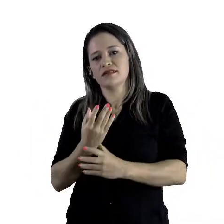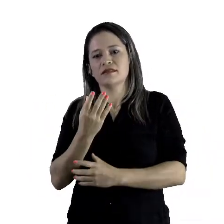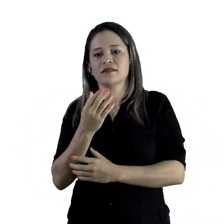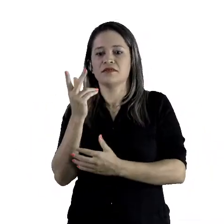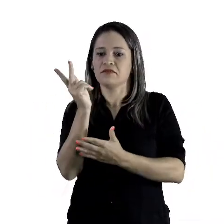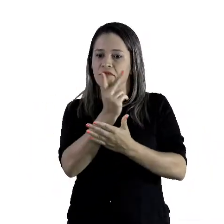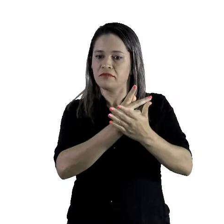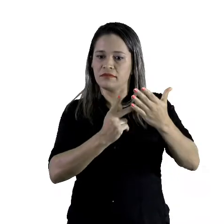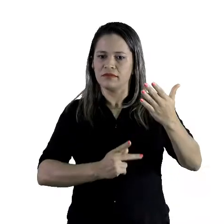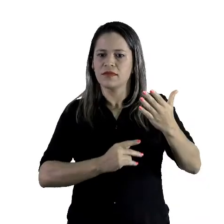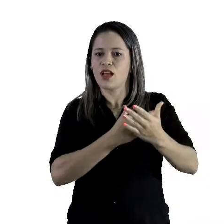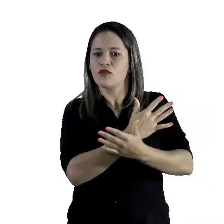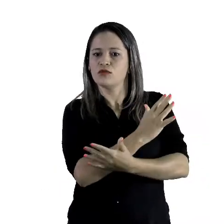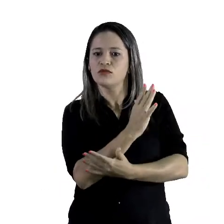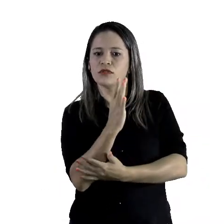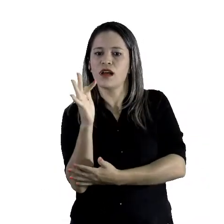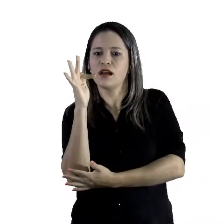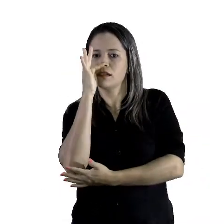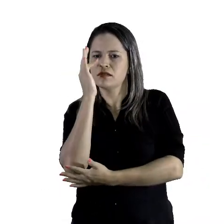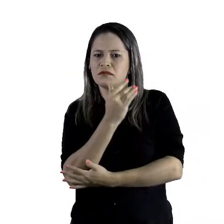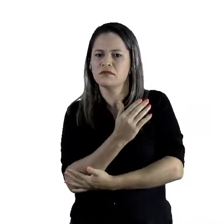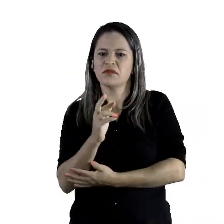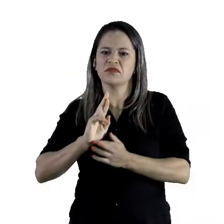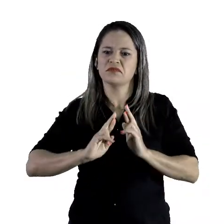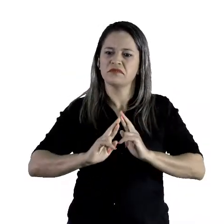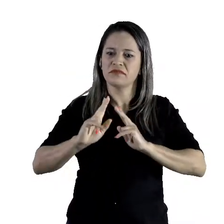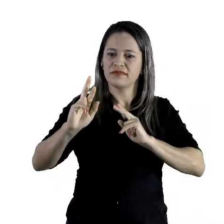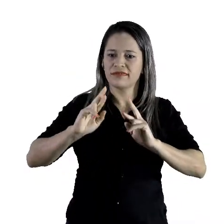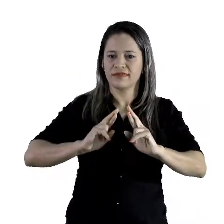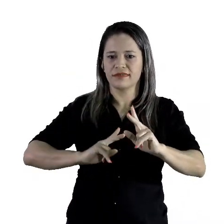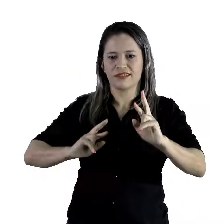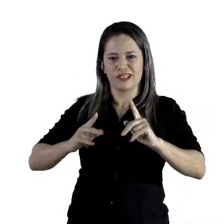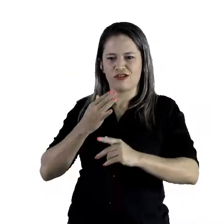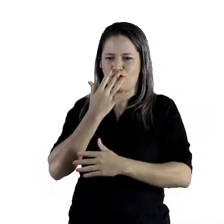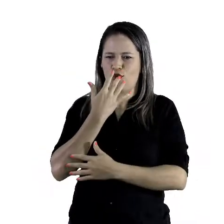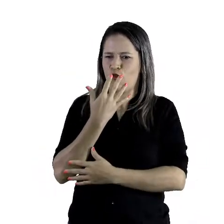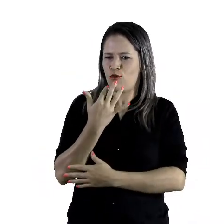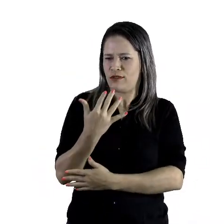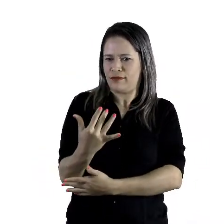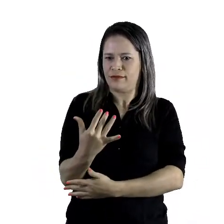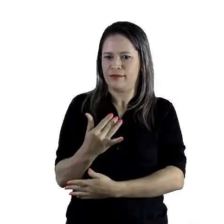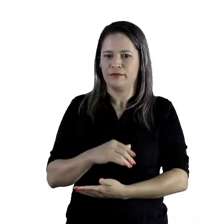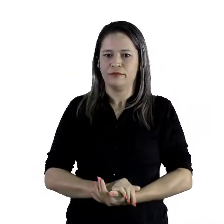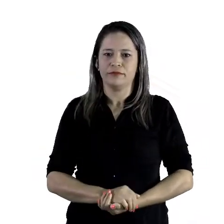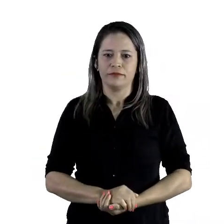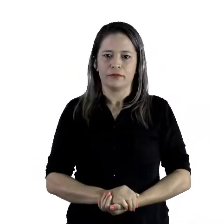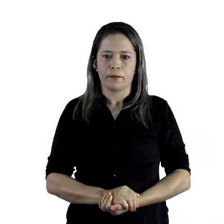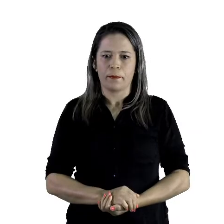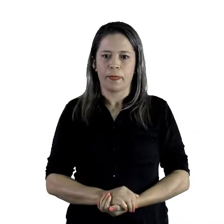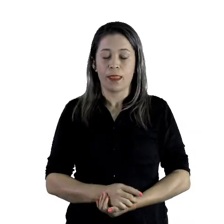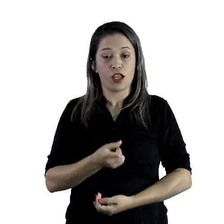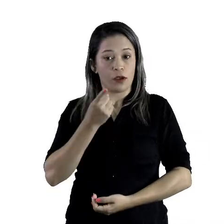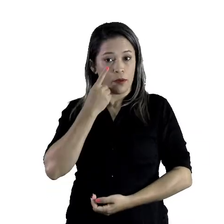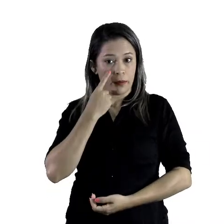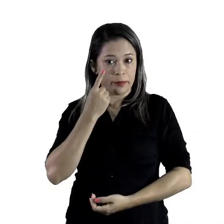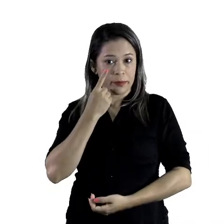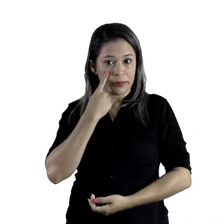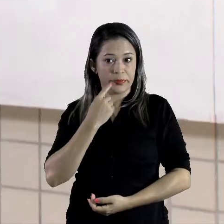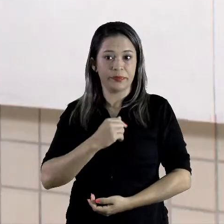É um jardim bem diferente e muito colorido. Vejam.